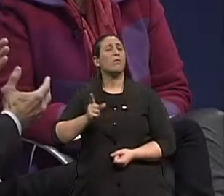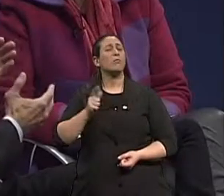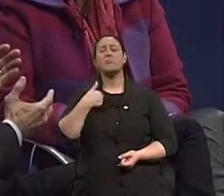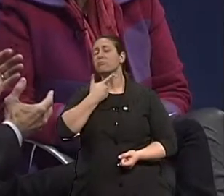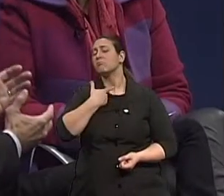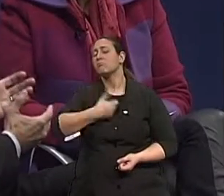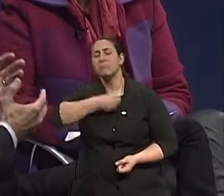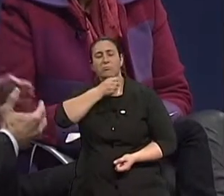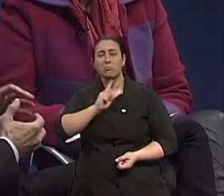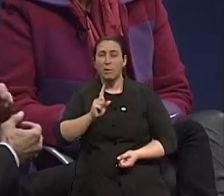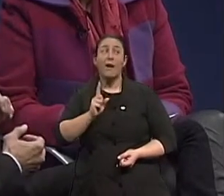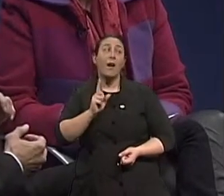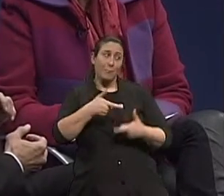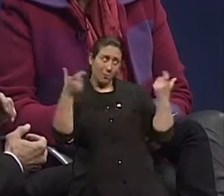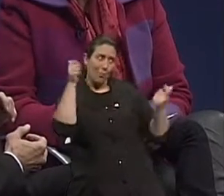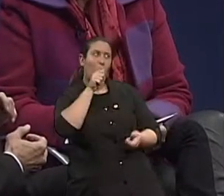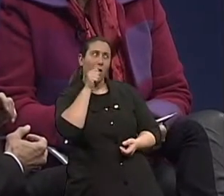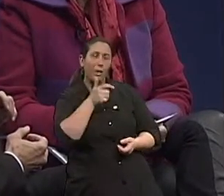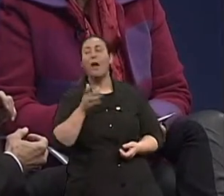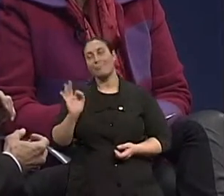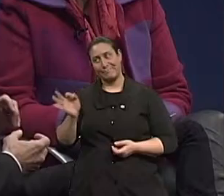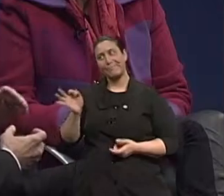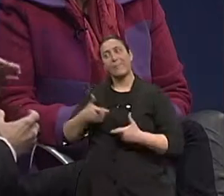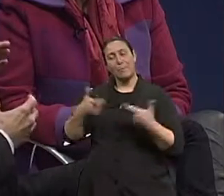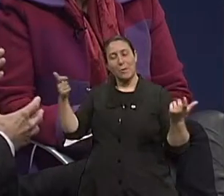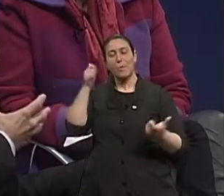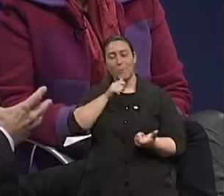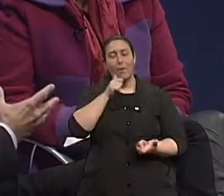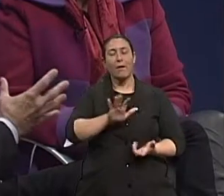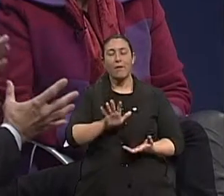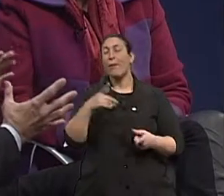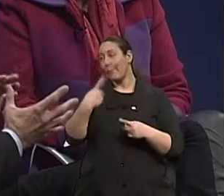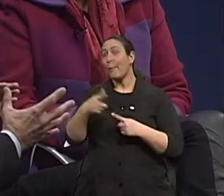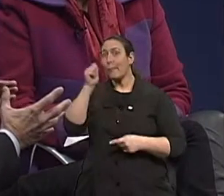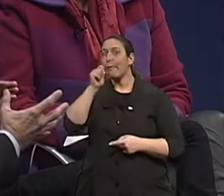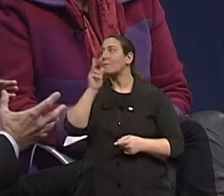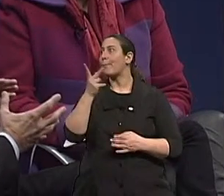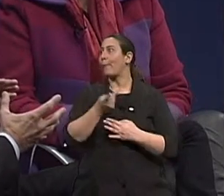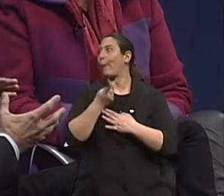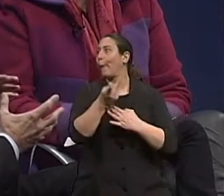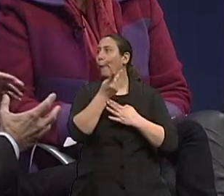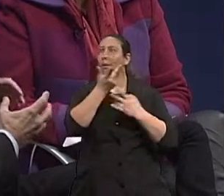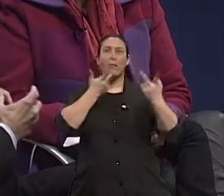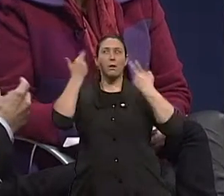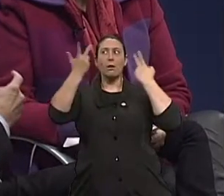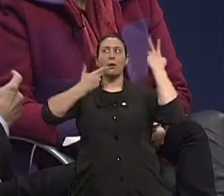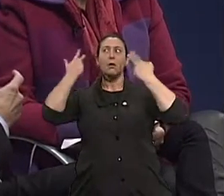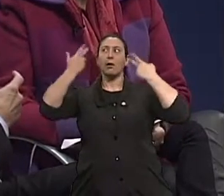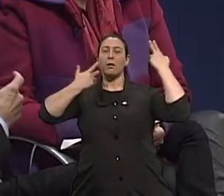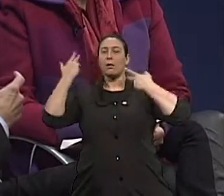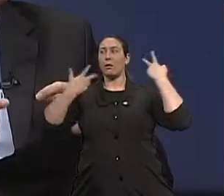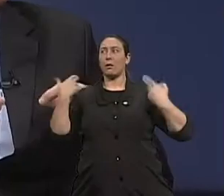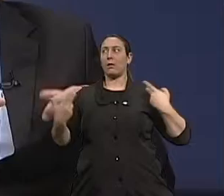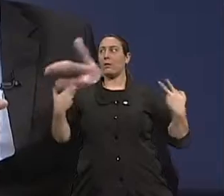principalmente as mulheres. Principalmente as mulheres. Principalmente as mulheres, exatamente. Até são as que mais procuram cirurgiões plásticos, né? Eu digo